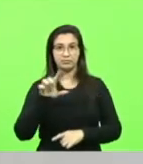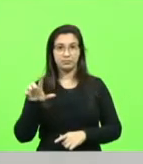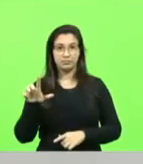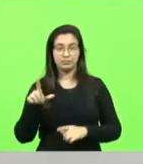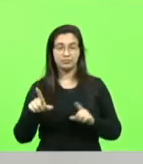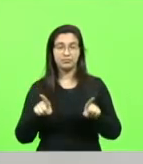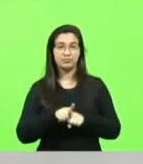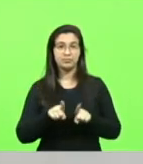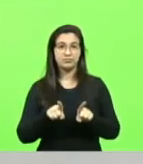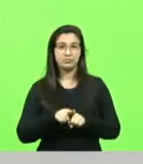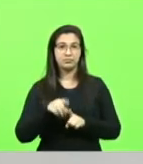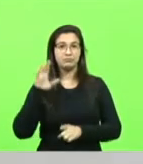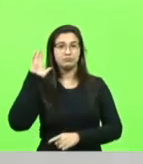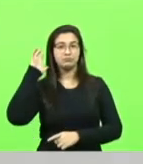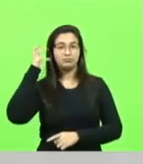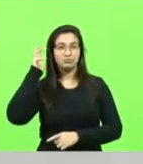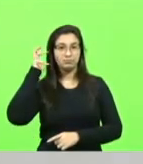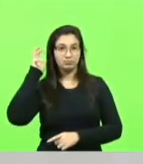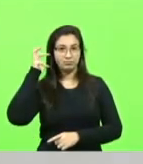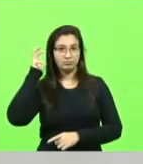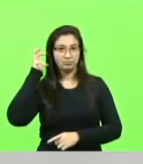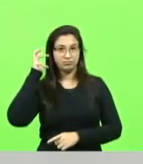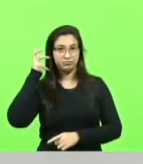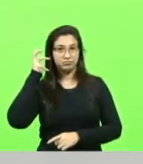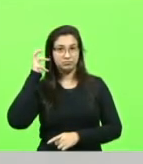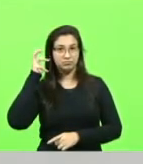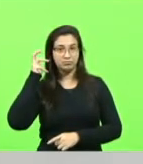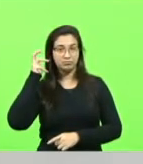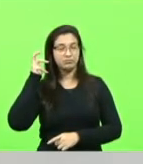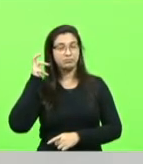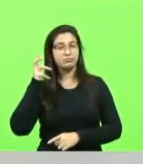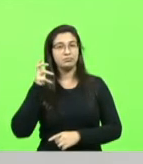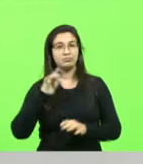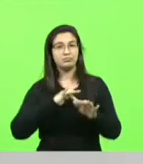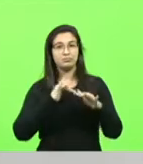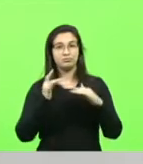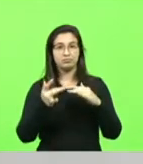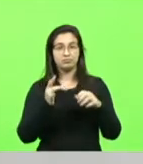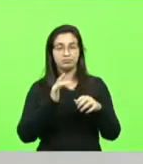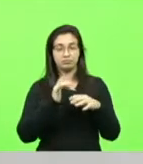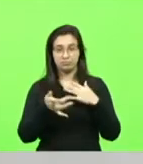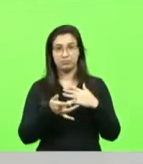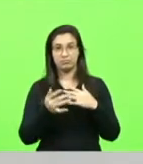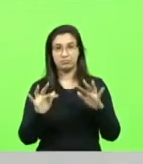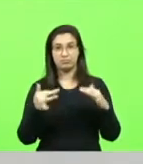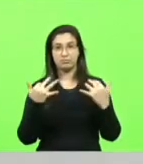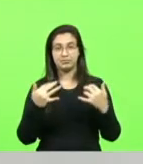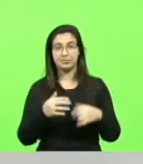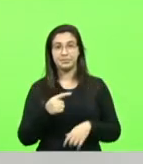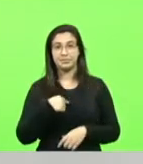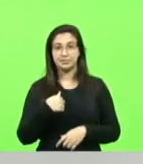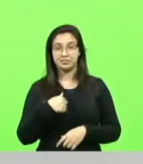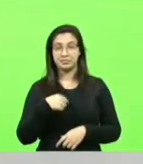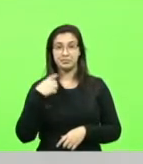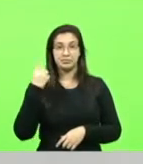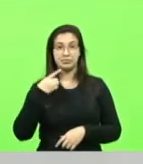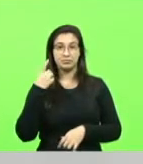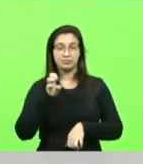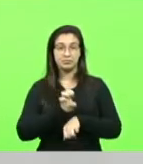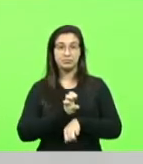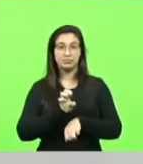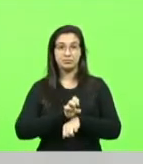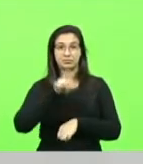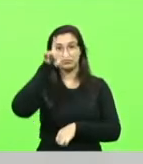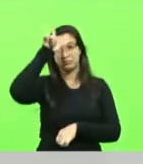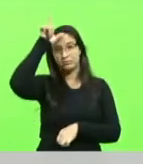rádio digital da LESC, pelas nossas redes sociais. Eu sou o deputado estadual Sargento Lima. E vou começar, vou abrir,